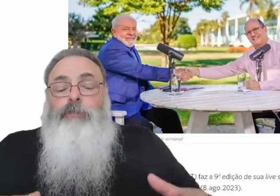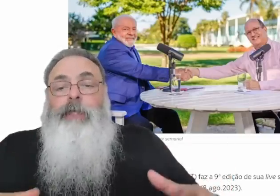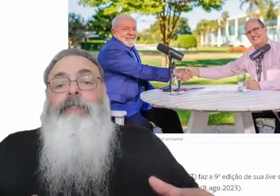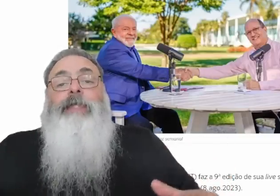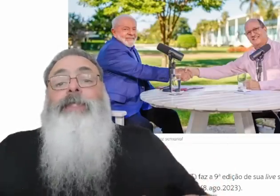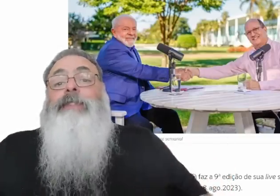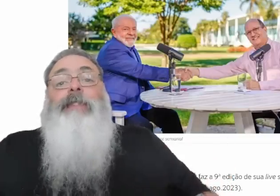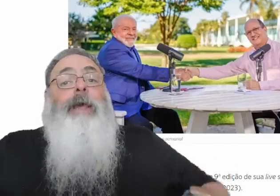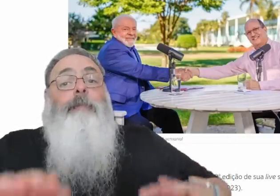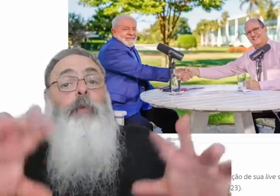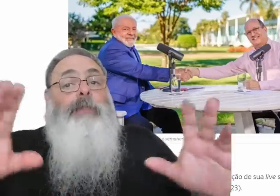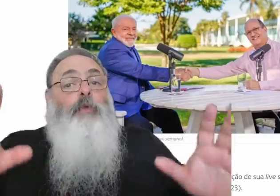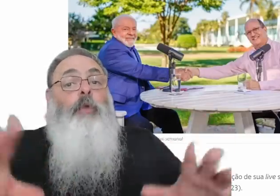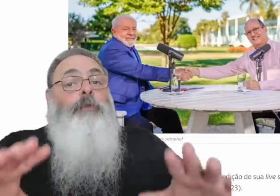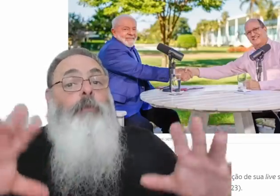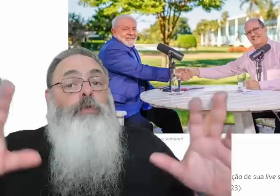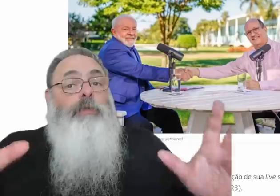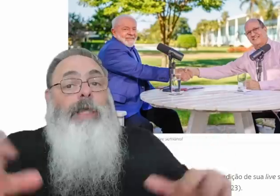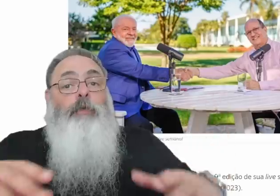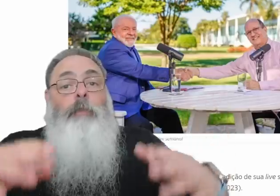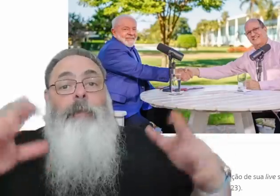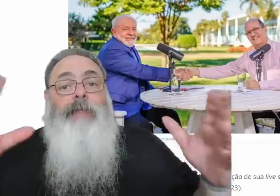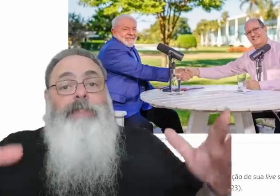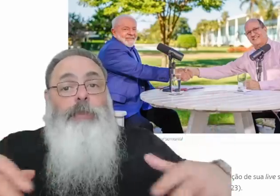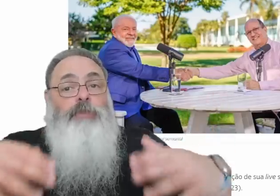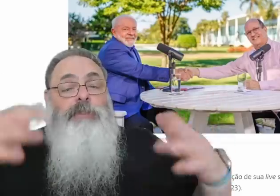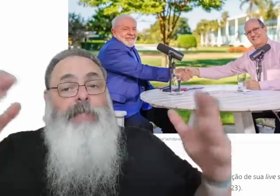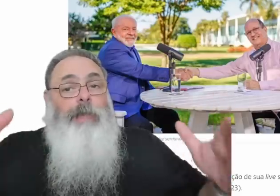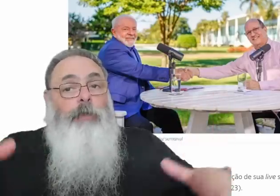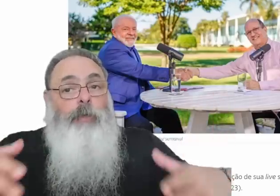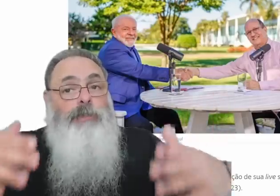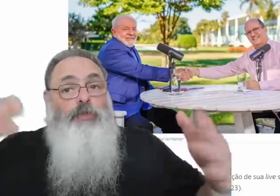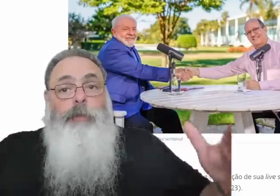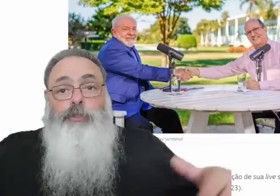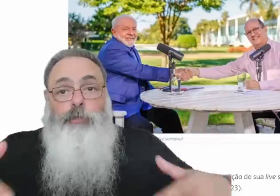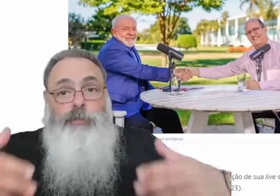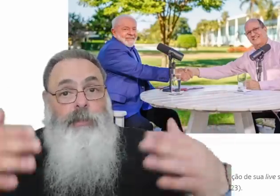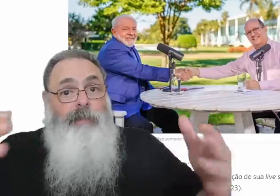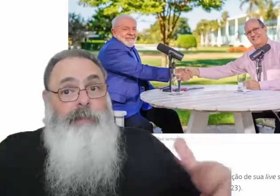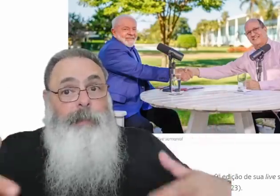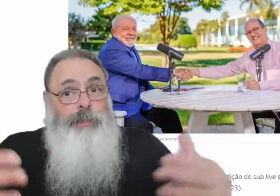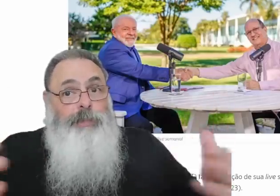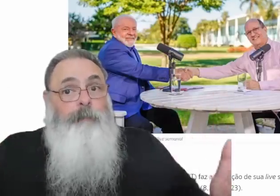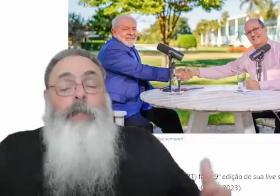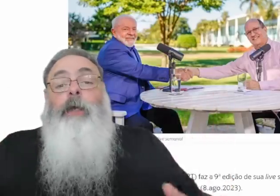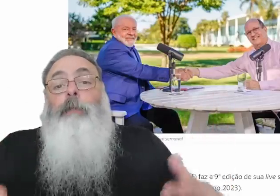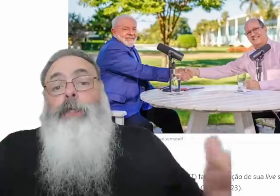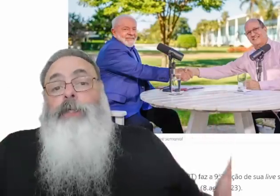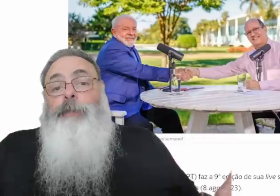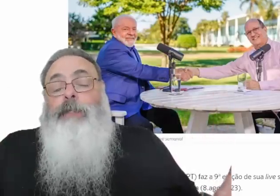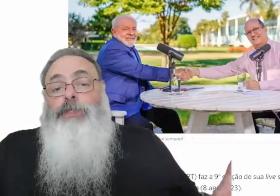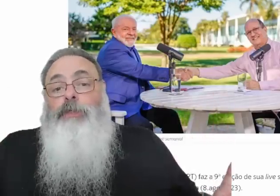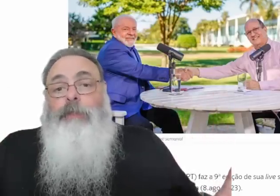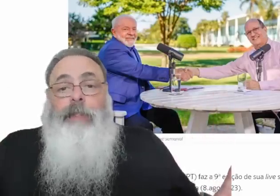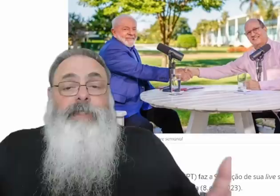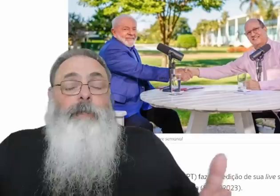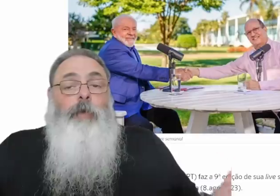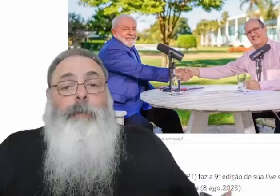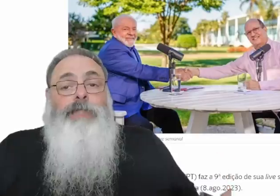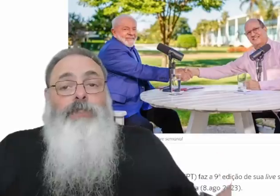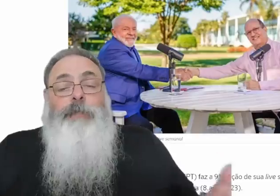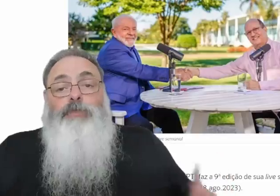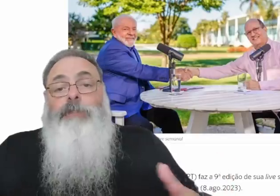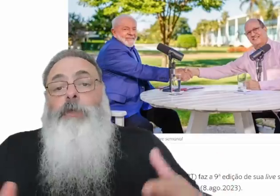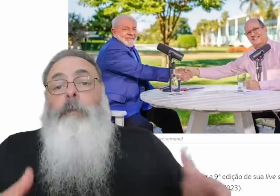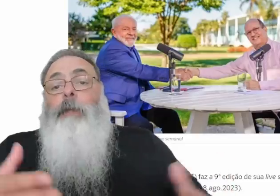O objetivo deles é tentar botar o nome do Bolsonaro o mais associado a coisas ruins possíveis na mídia, porque a expectativa deles